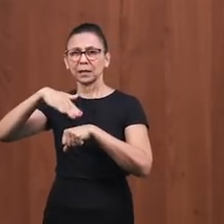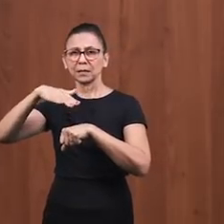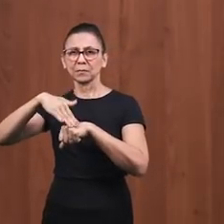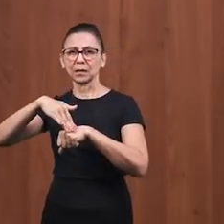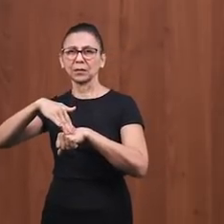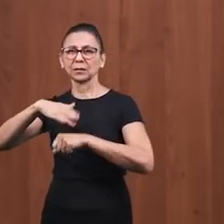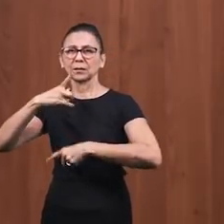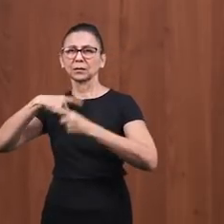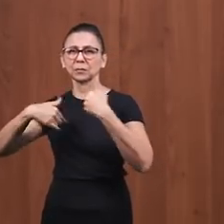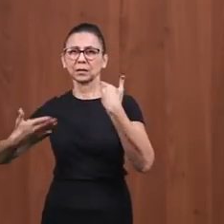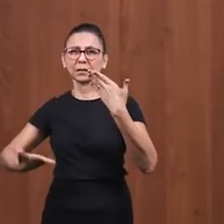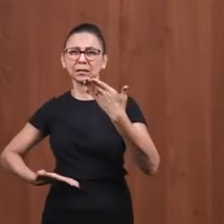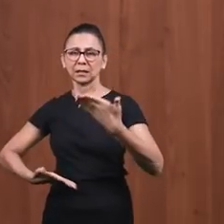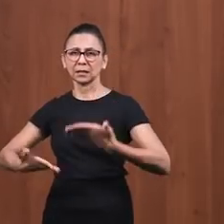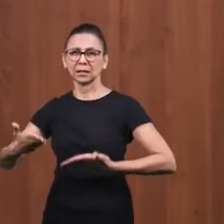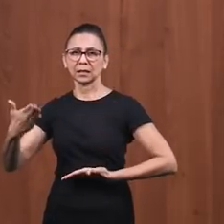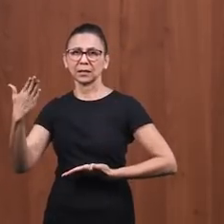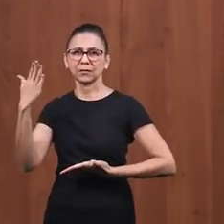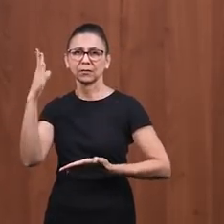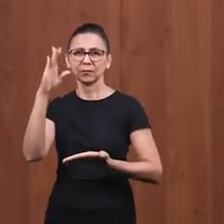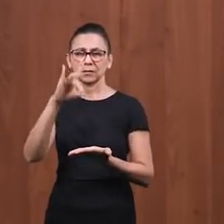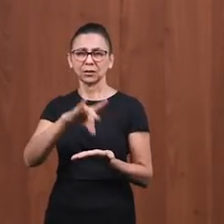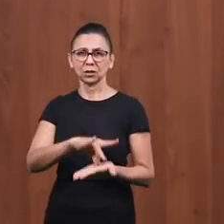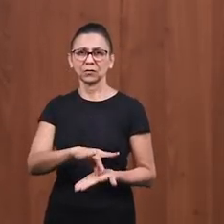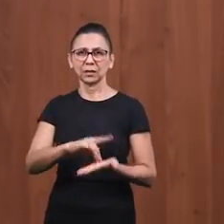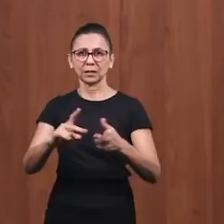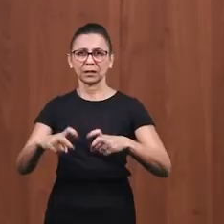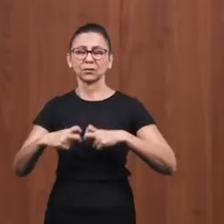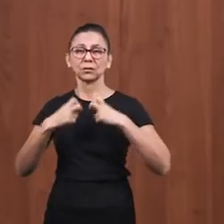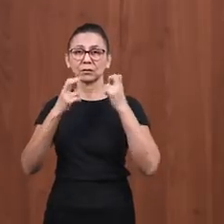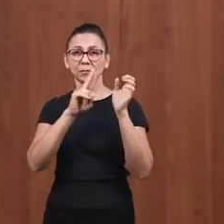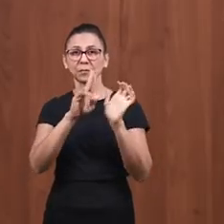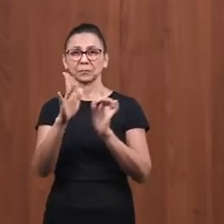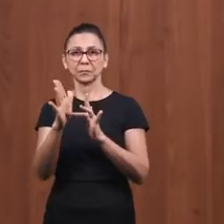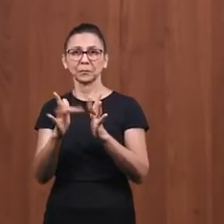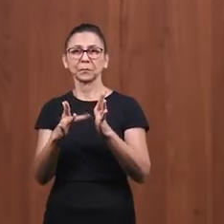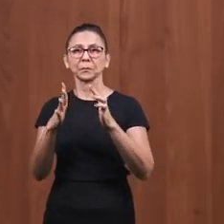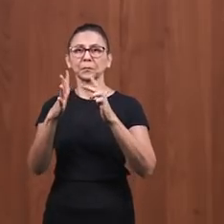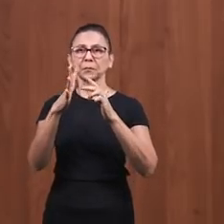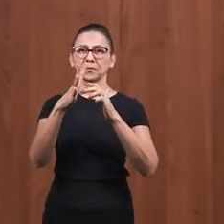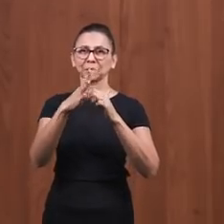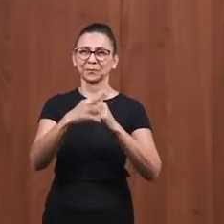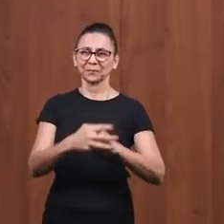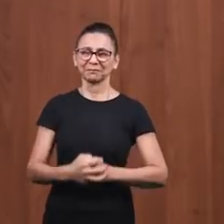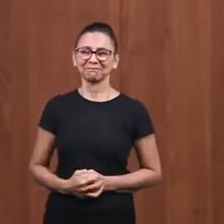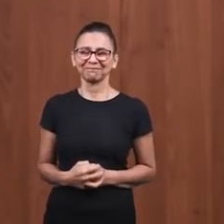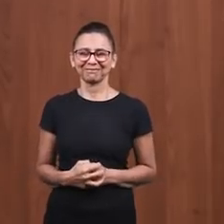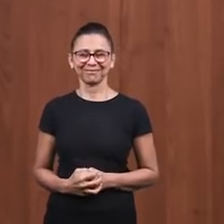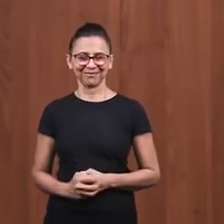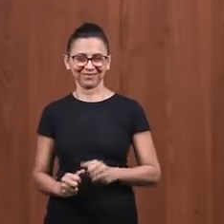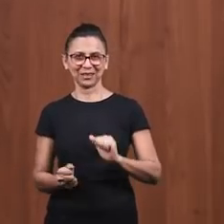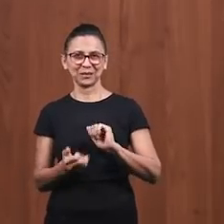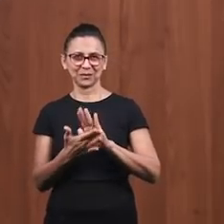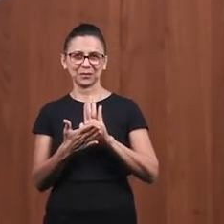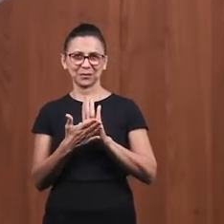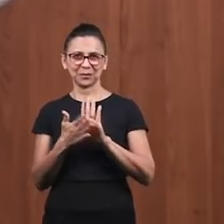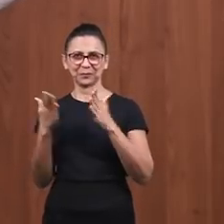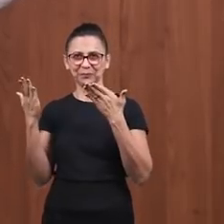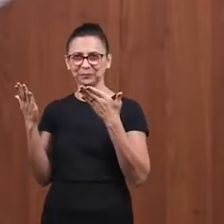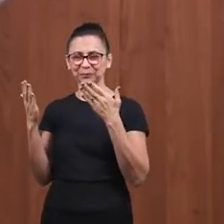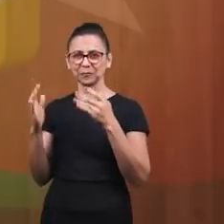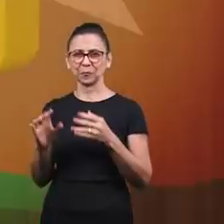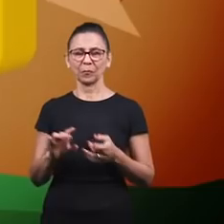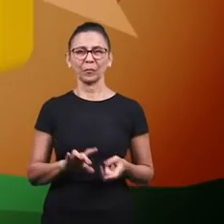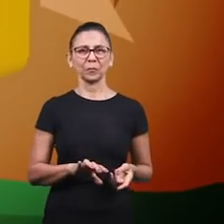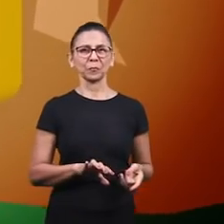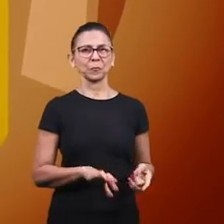de todo o nosso coração Nós clamamos assim em nome do Senhor Jesus, amém Vamos cantar um louvor ao